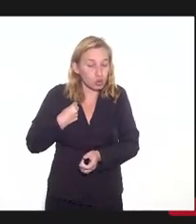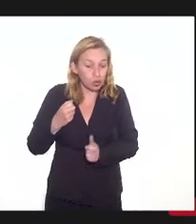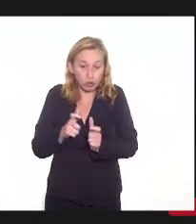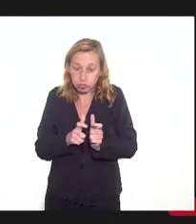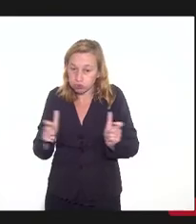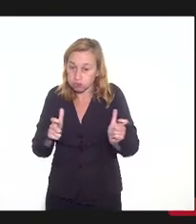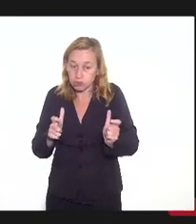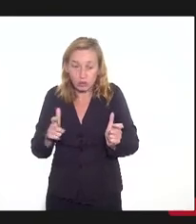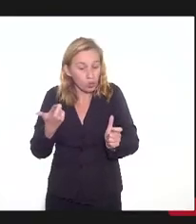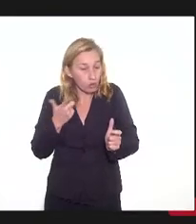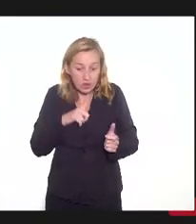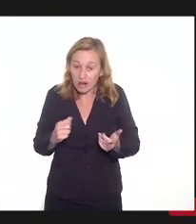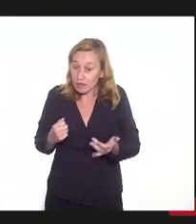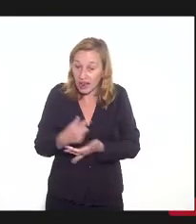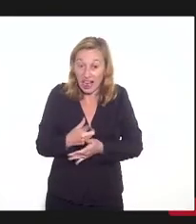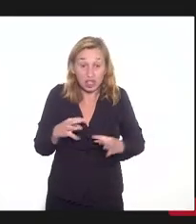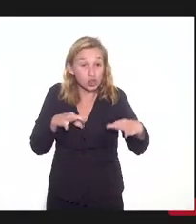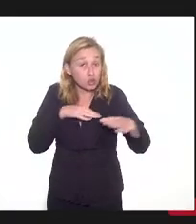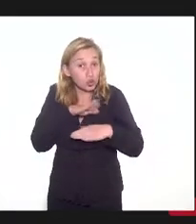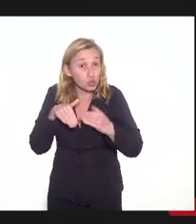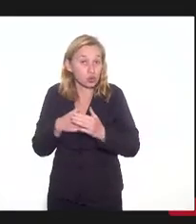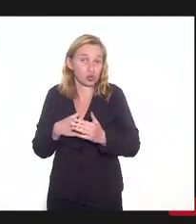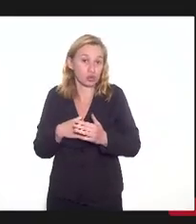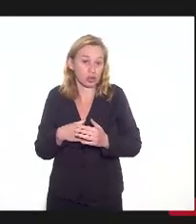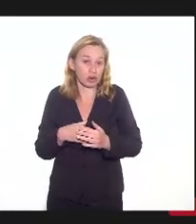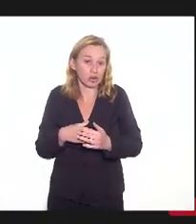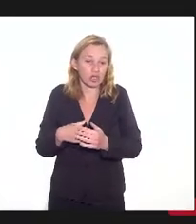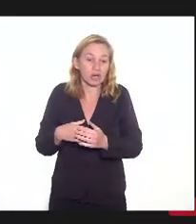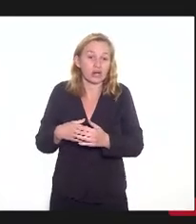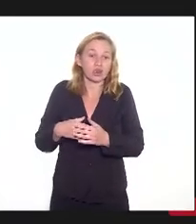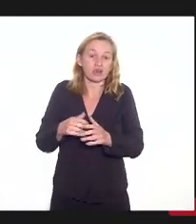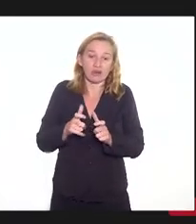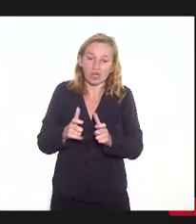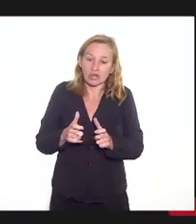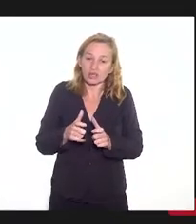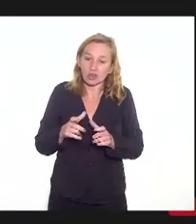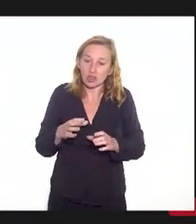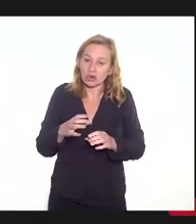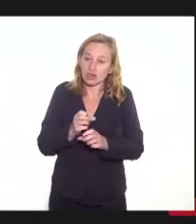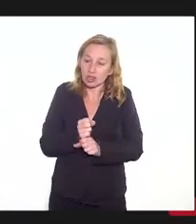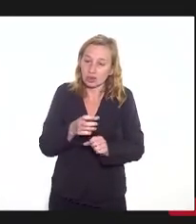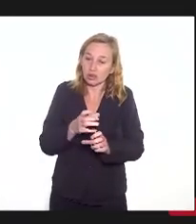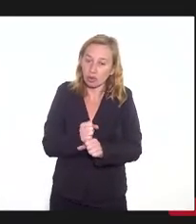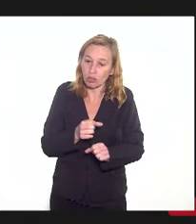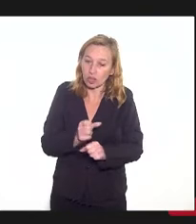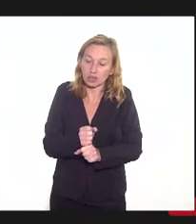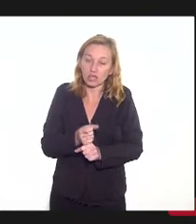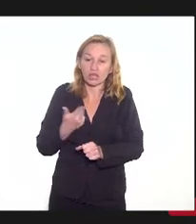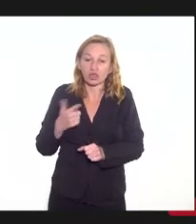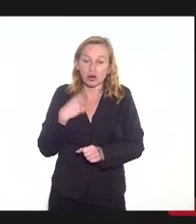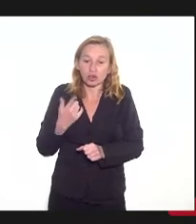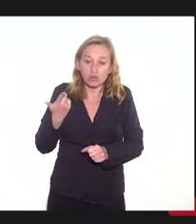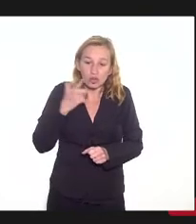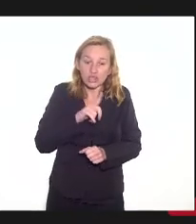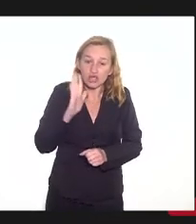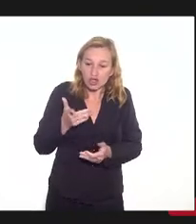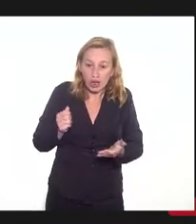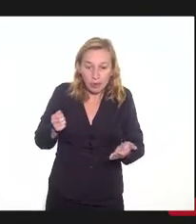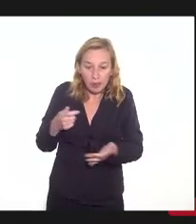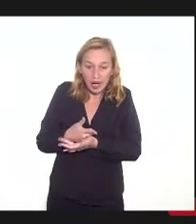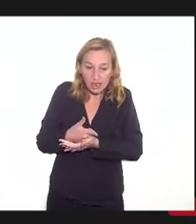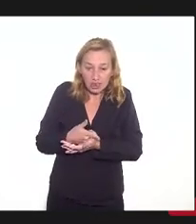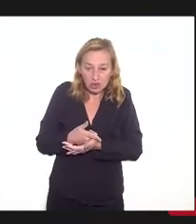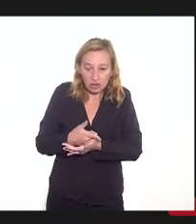acumulando para que seja abatida na frente à medida que a gente consiga já estar pagando